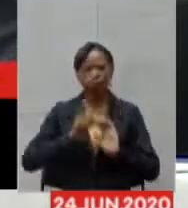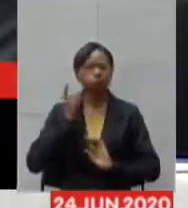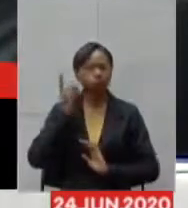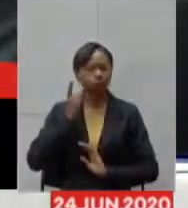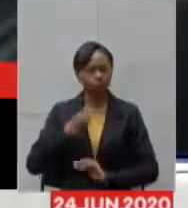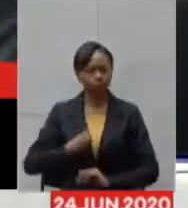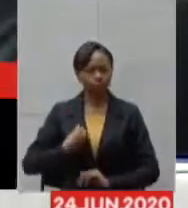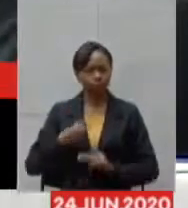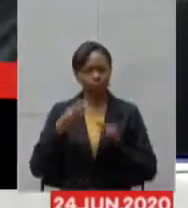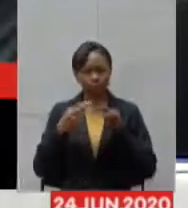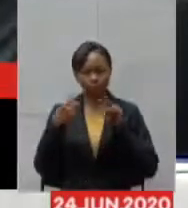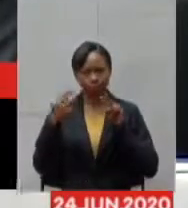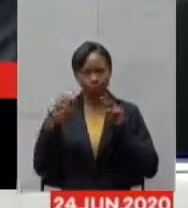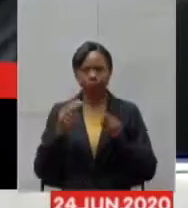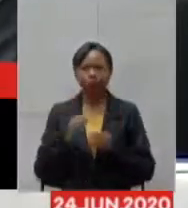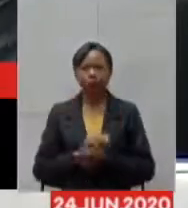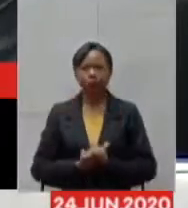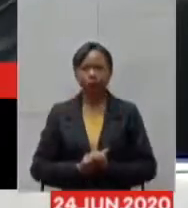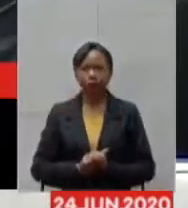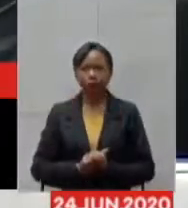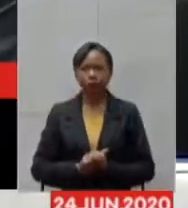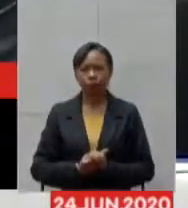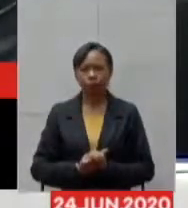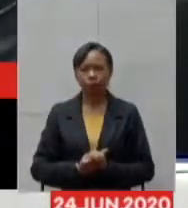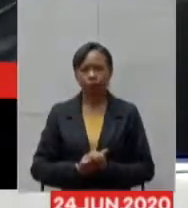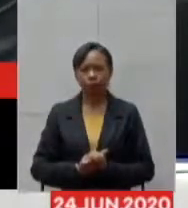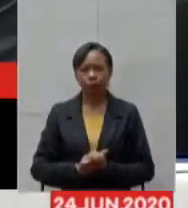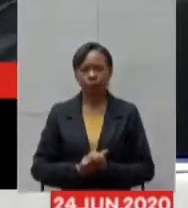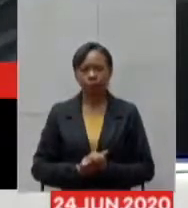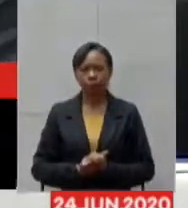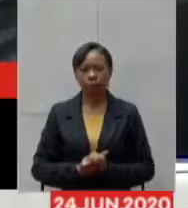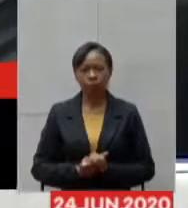Todos esses que eu falei estão por via remota.